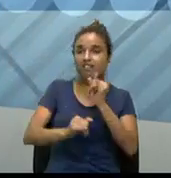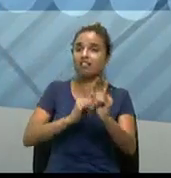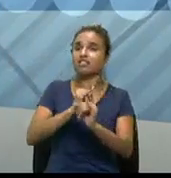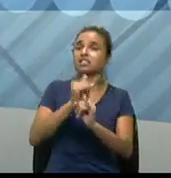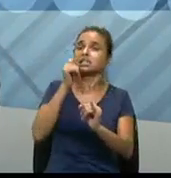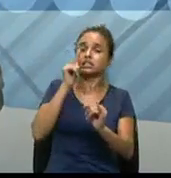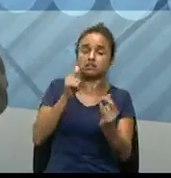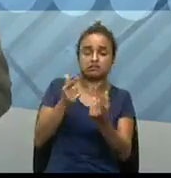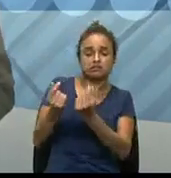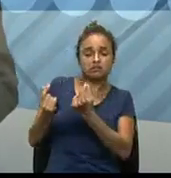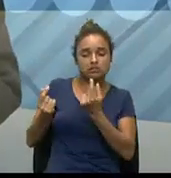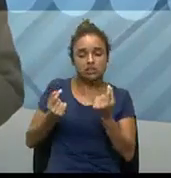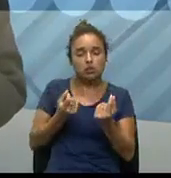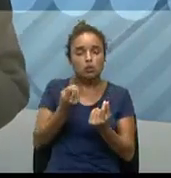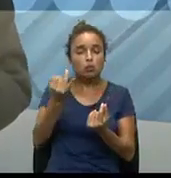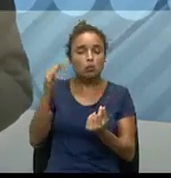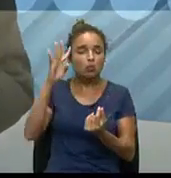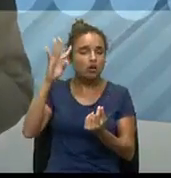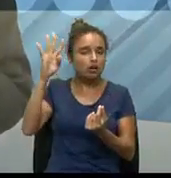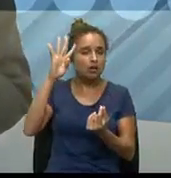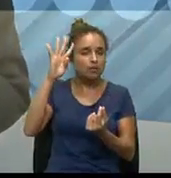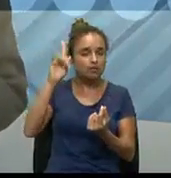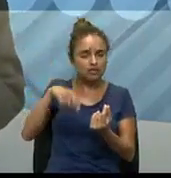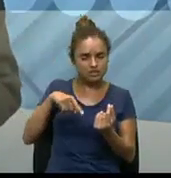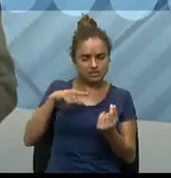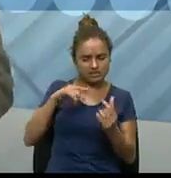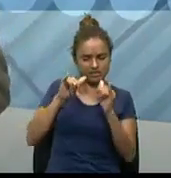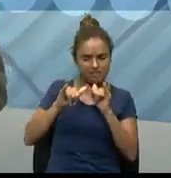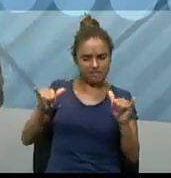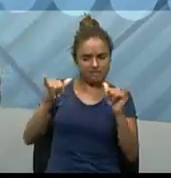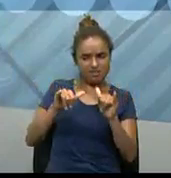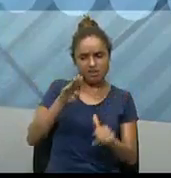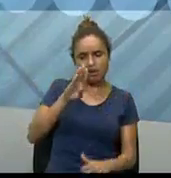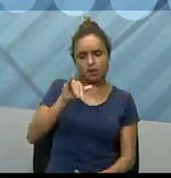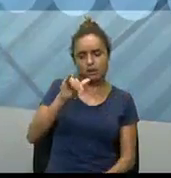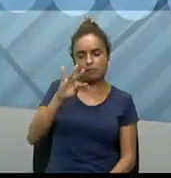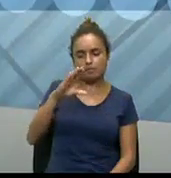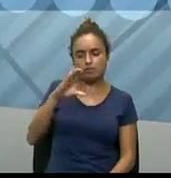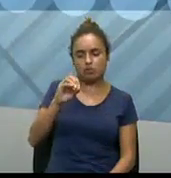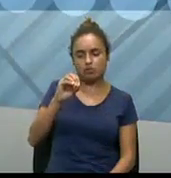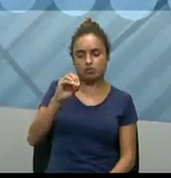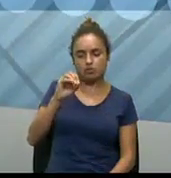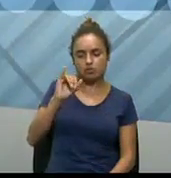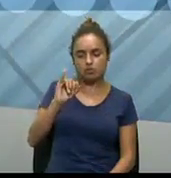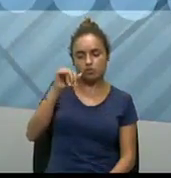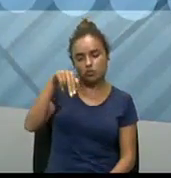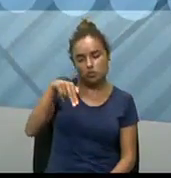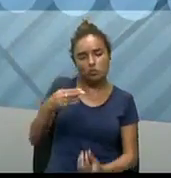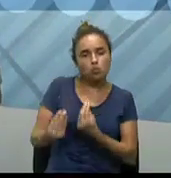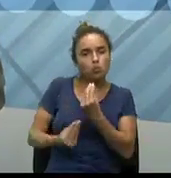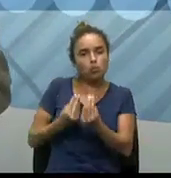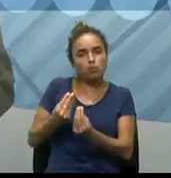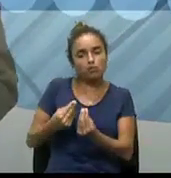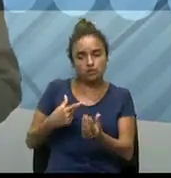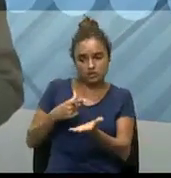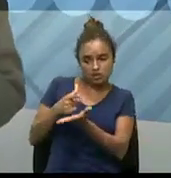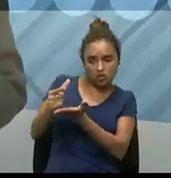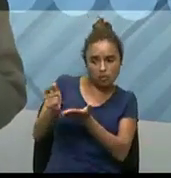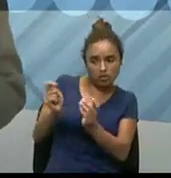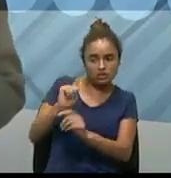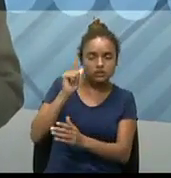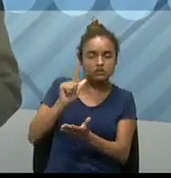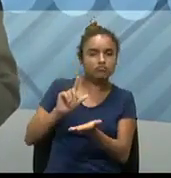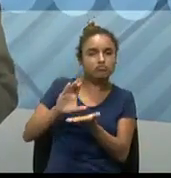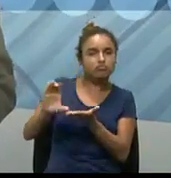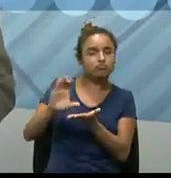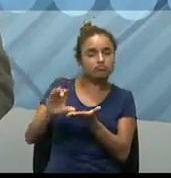vê várias notícias falando sobre as Bitcoins, se vale a pena, como investir e assim